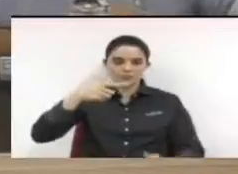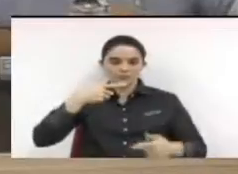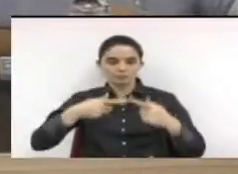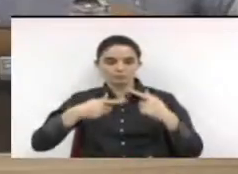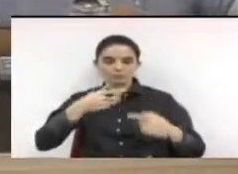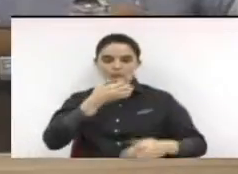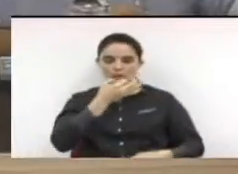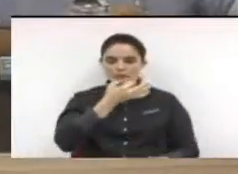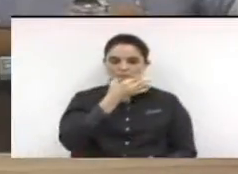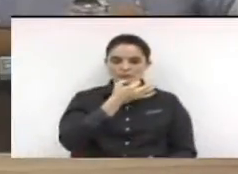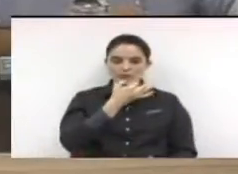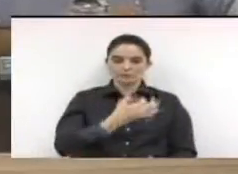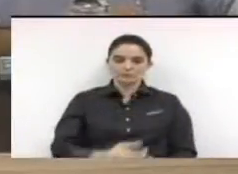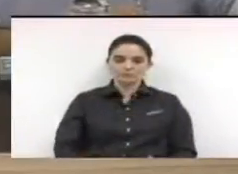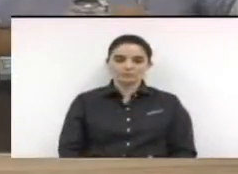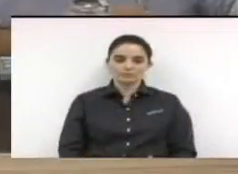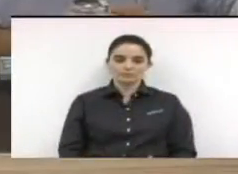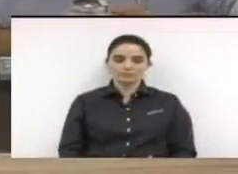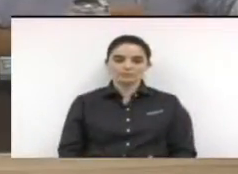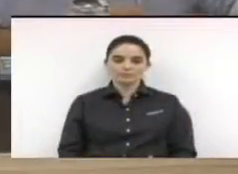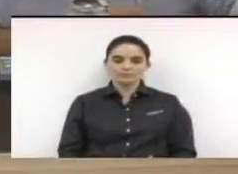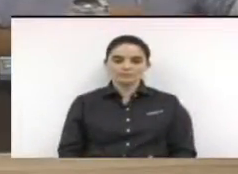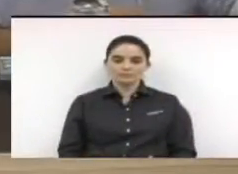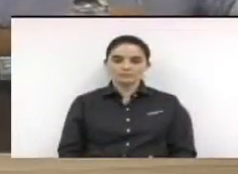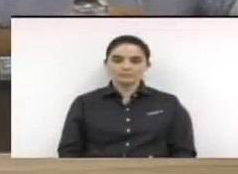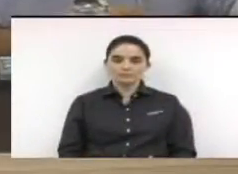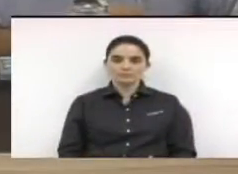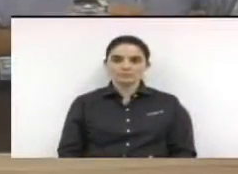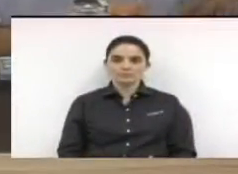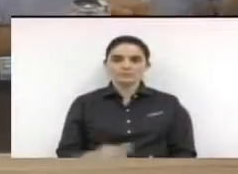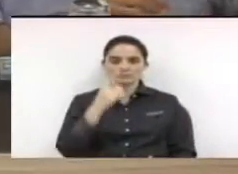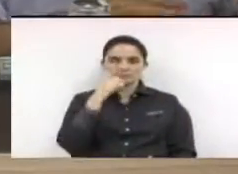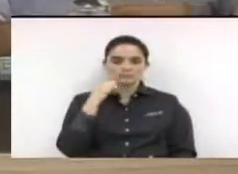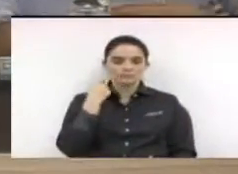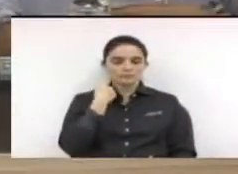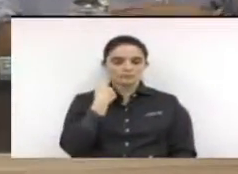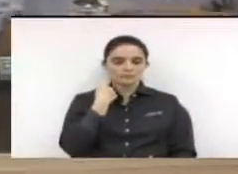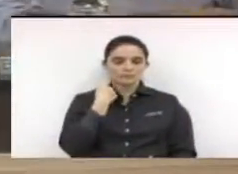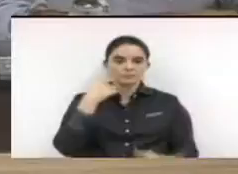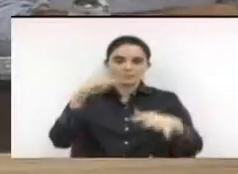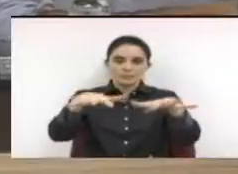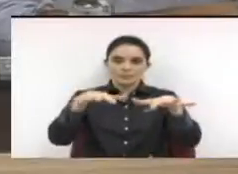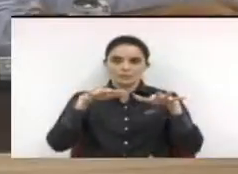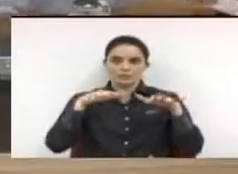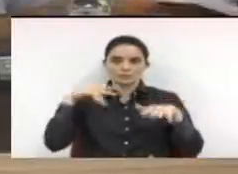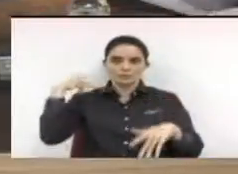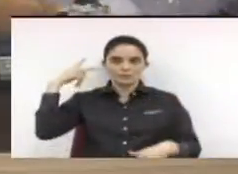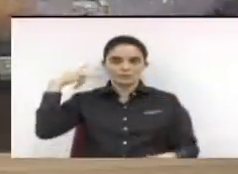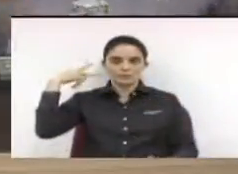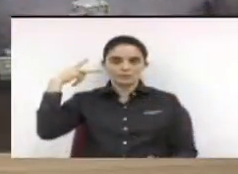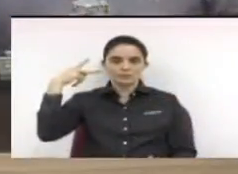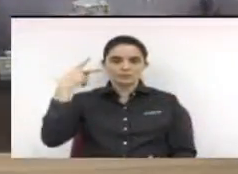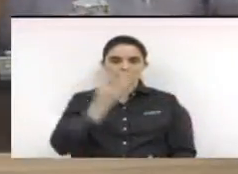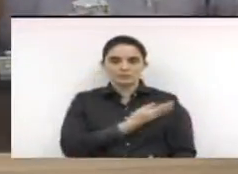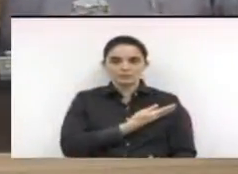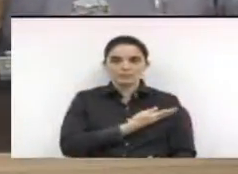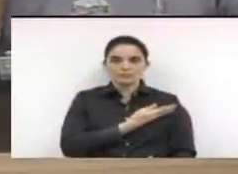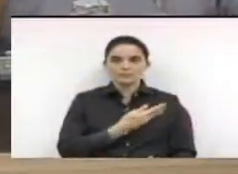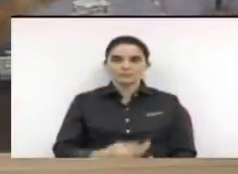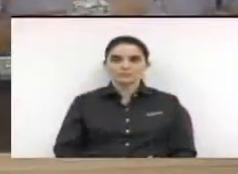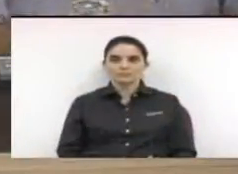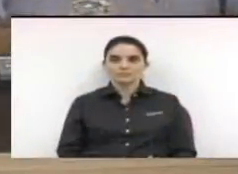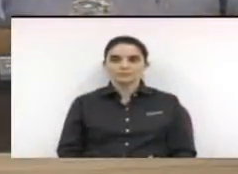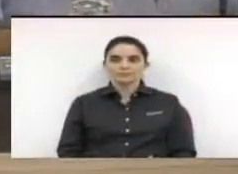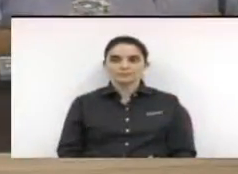está em discussão. Vereador Nilton Santos, para discussão. Público presente, vereadores, amigos, eu quero